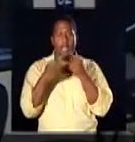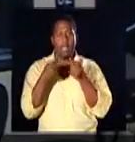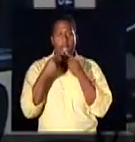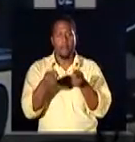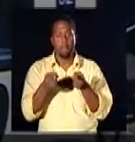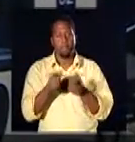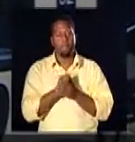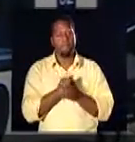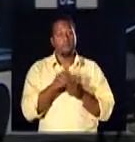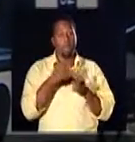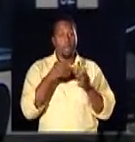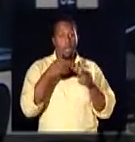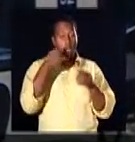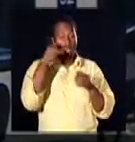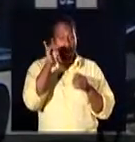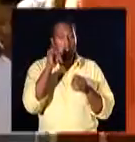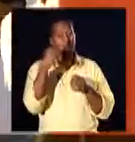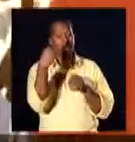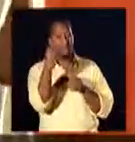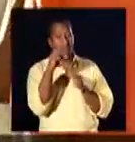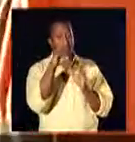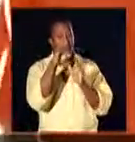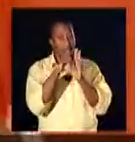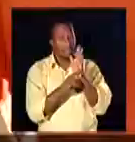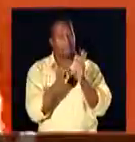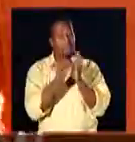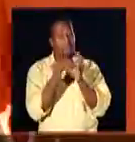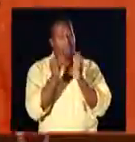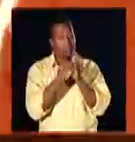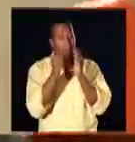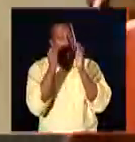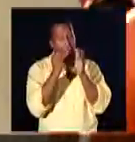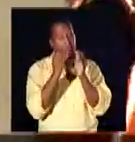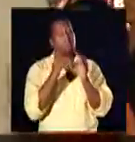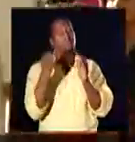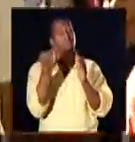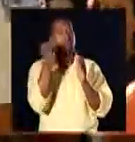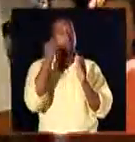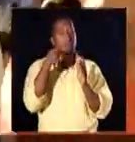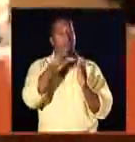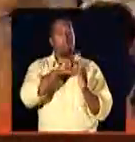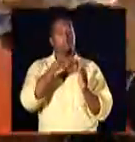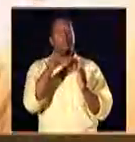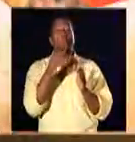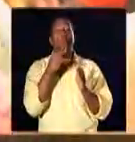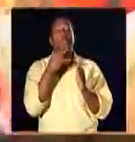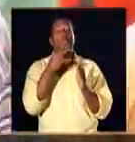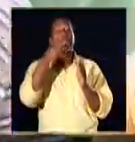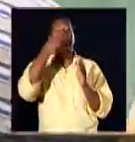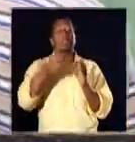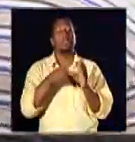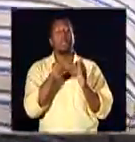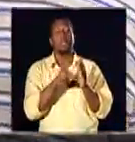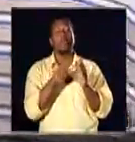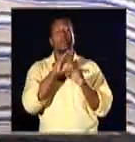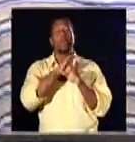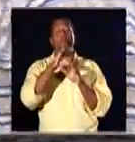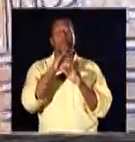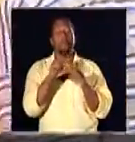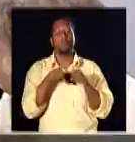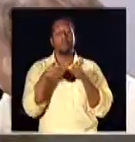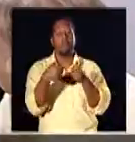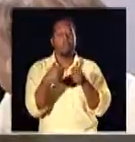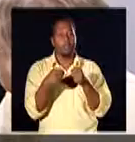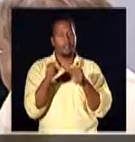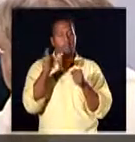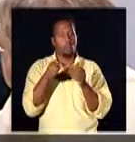Esses são os maiores números de reclamações. Para evitar que seus direitos sejam desrespeitados, é importante o conhecimento do